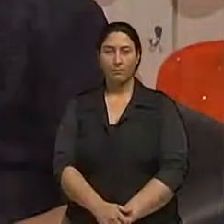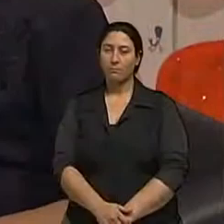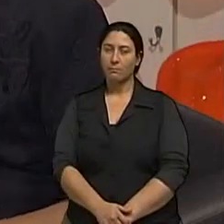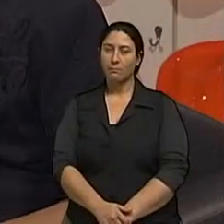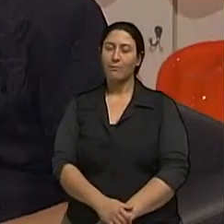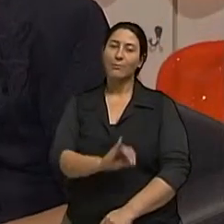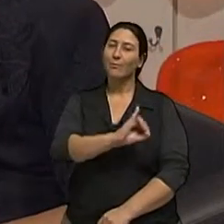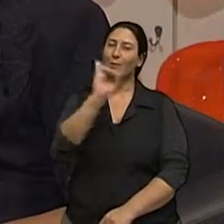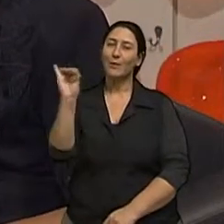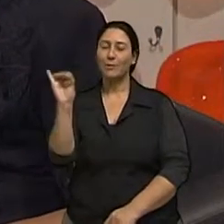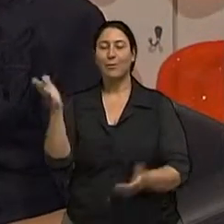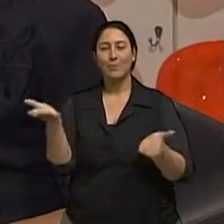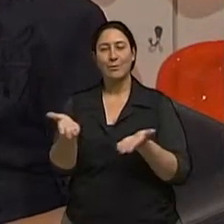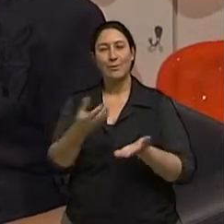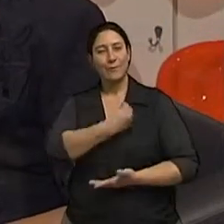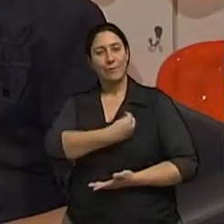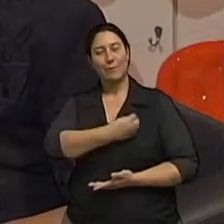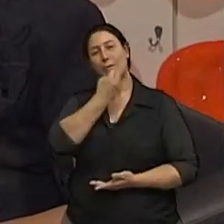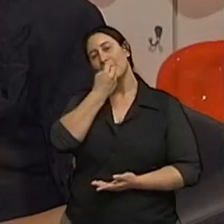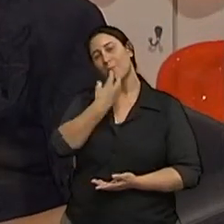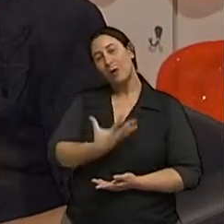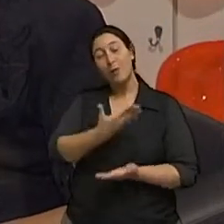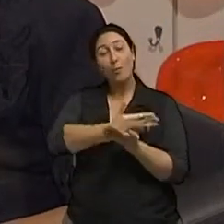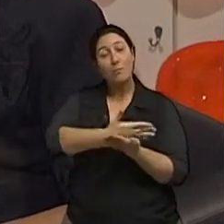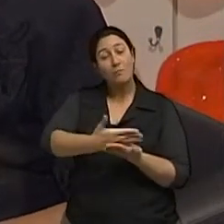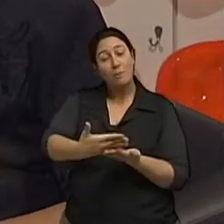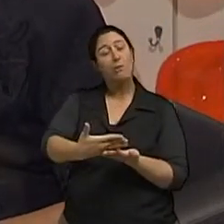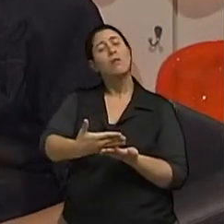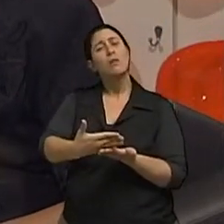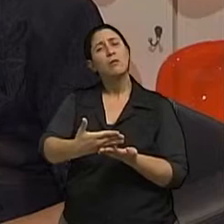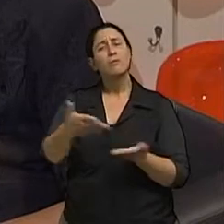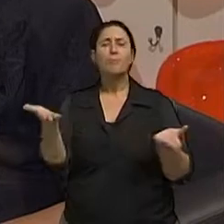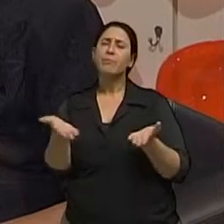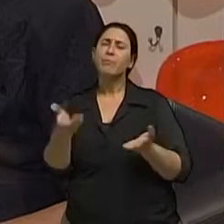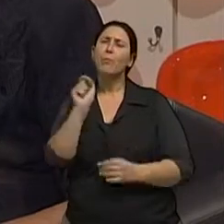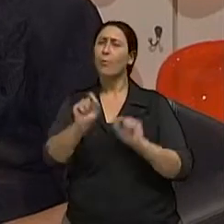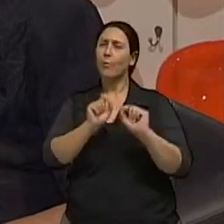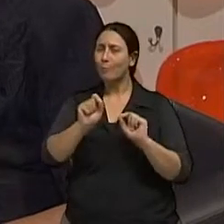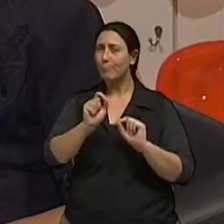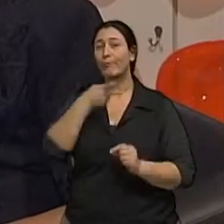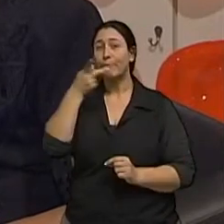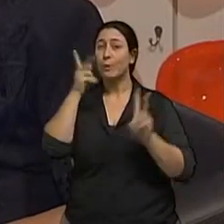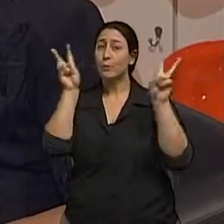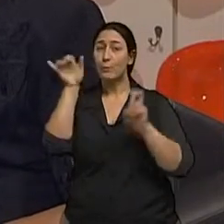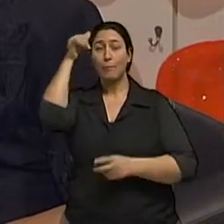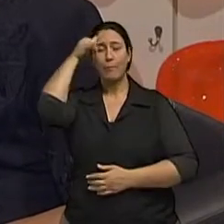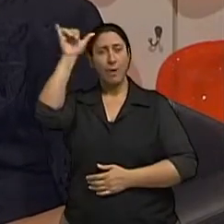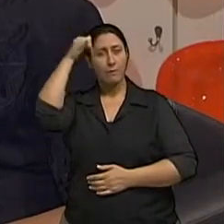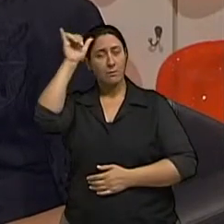Olá, o nosso Viva Bem está começando. E no programa de hoje nós vamos falar sobre prevenção,